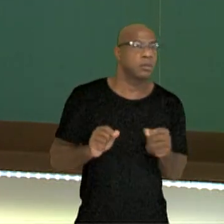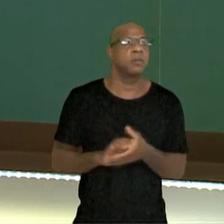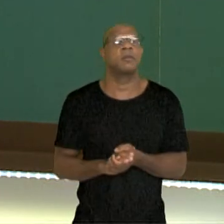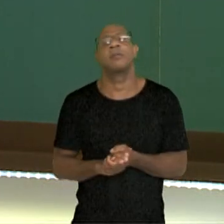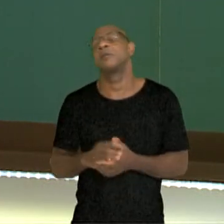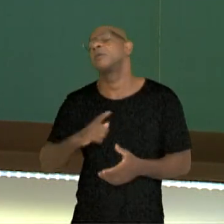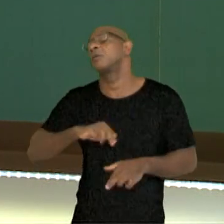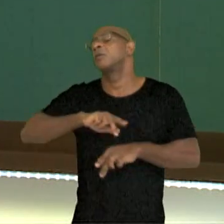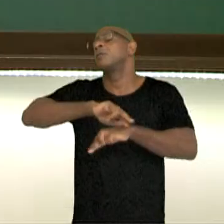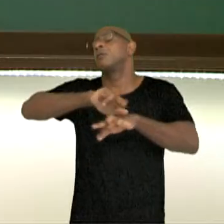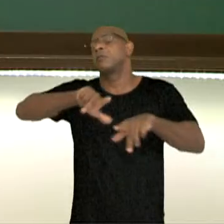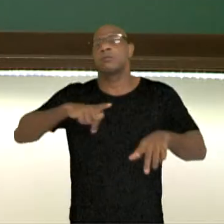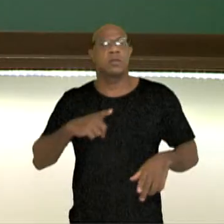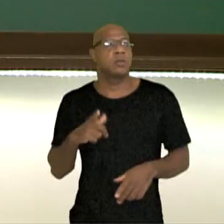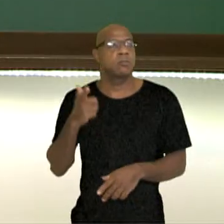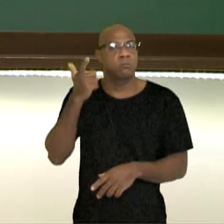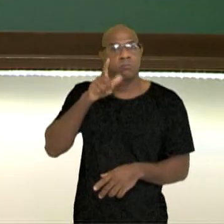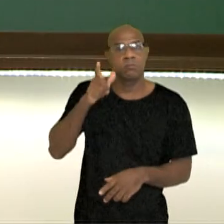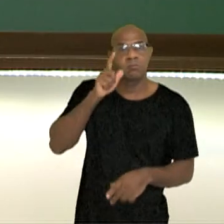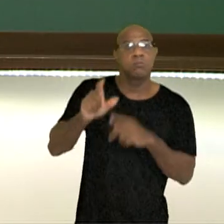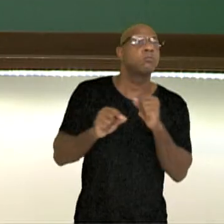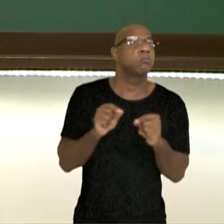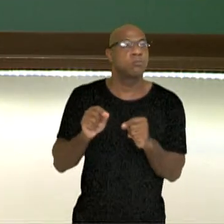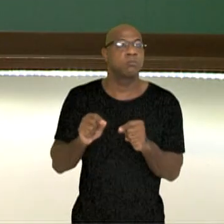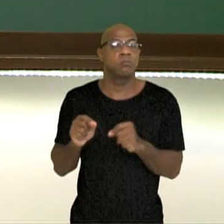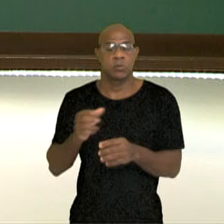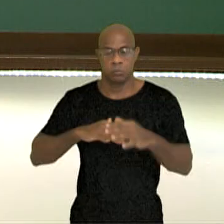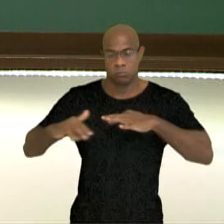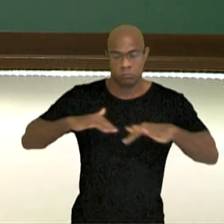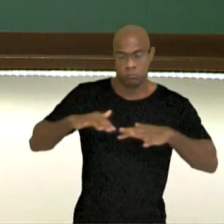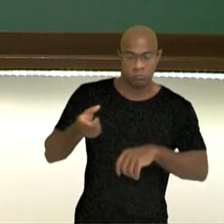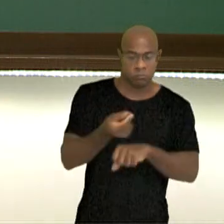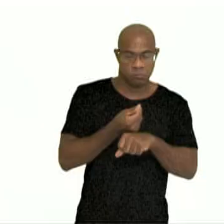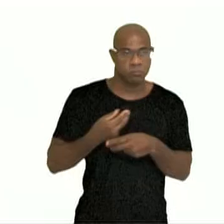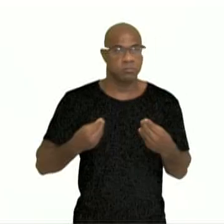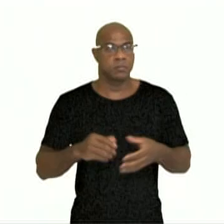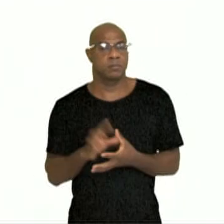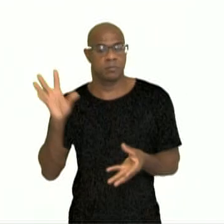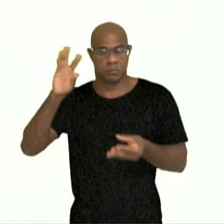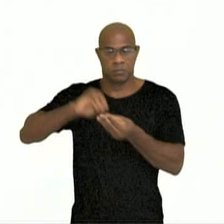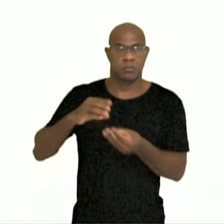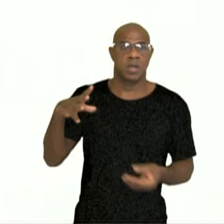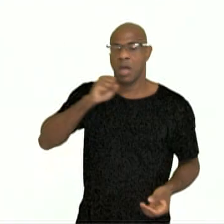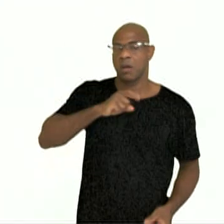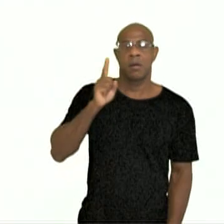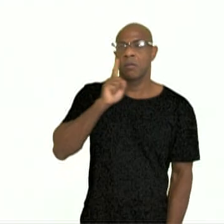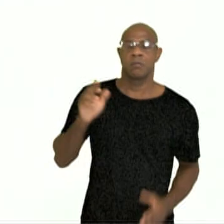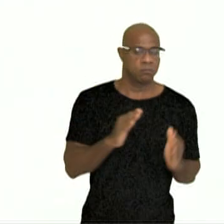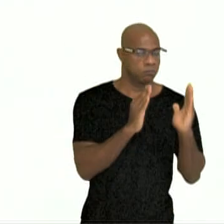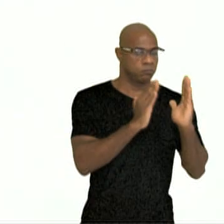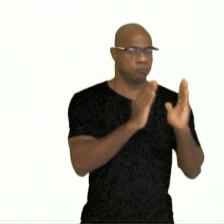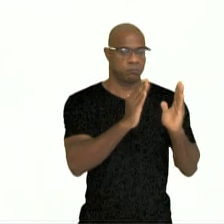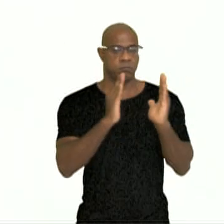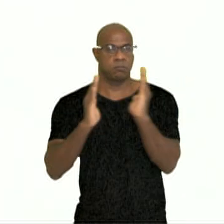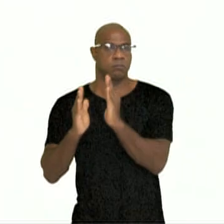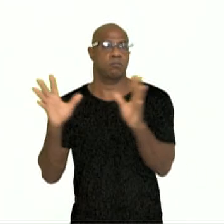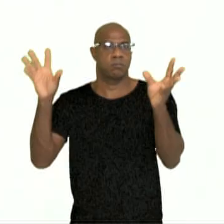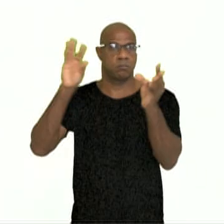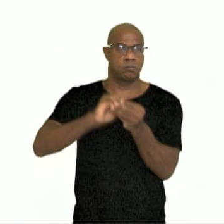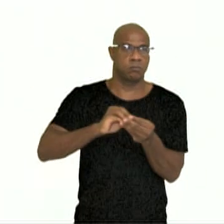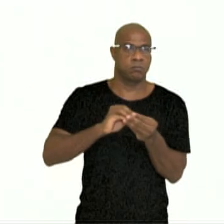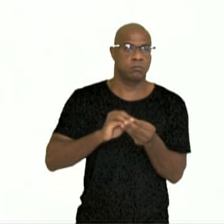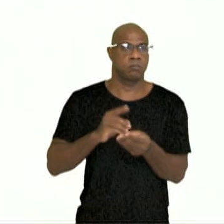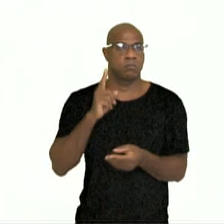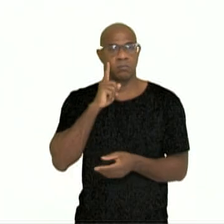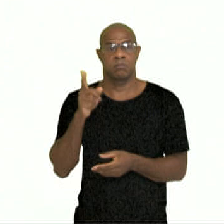ganho através do movimento. Aqui um resuminho rápido de toda essa sistemática, para que você tenha uma